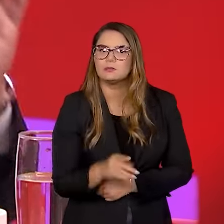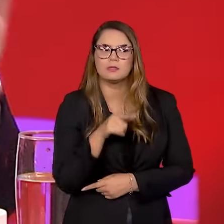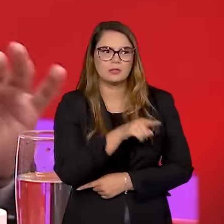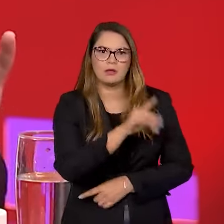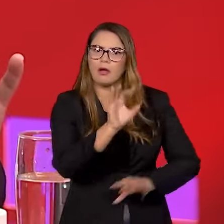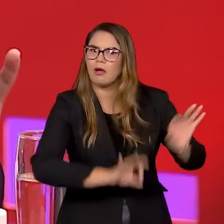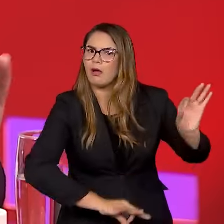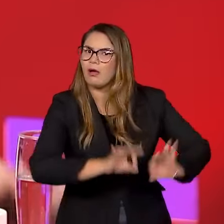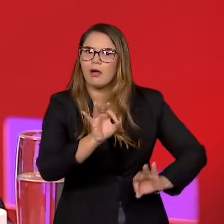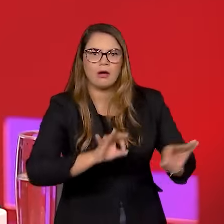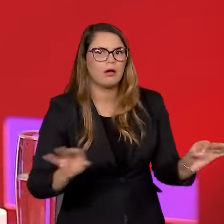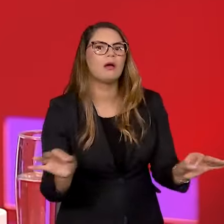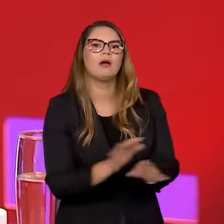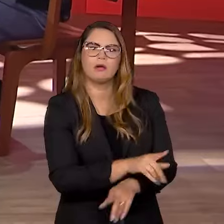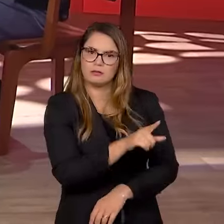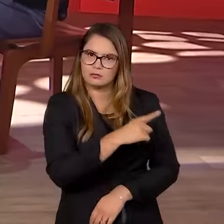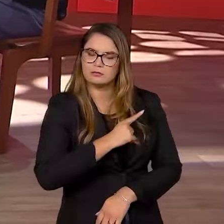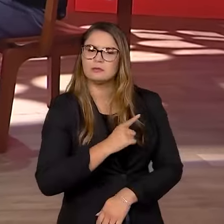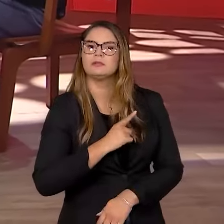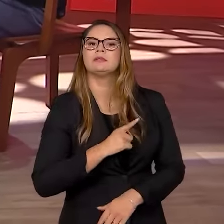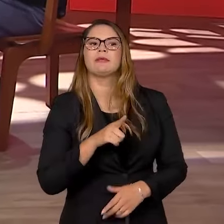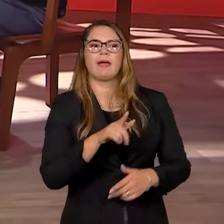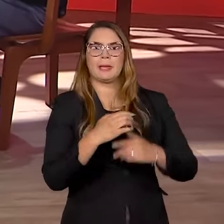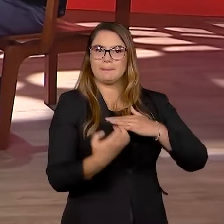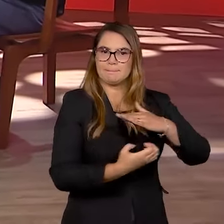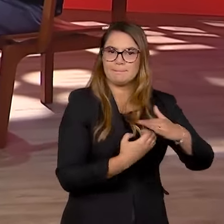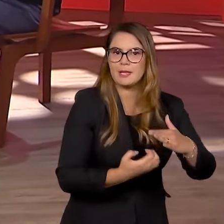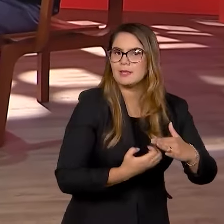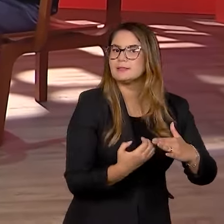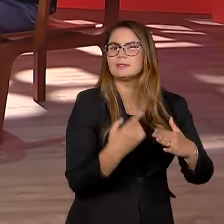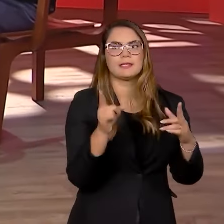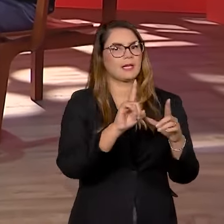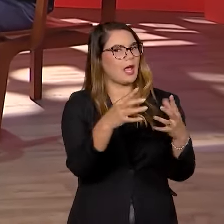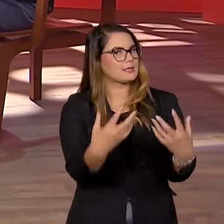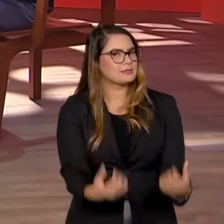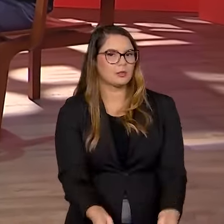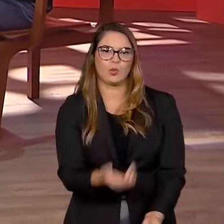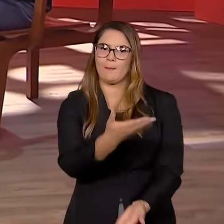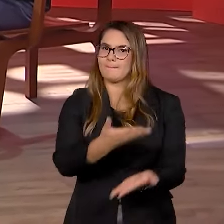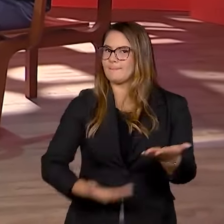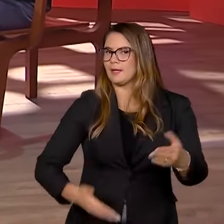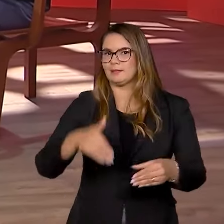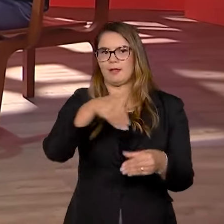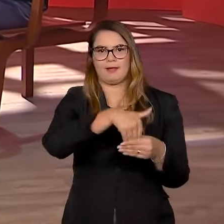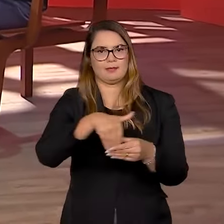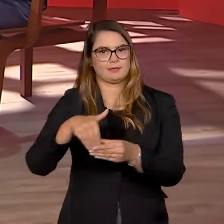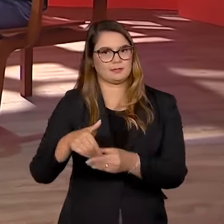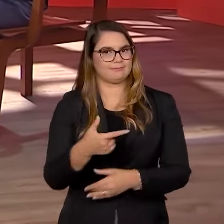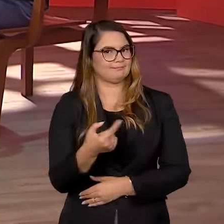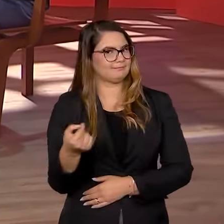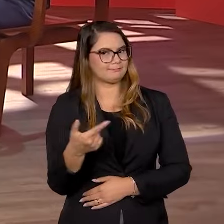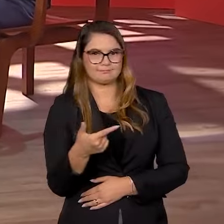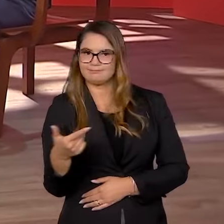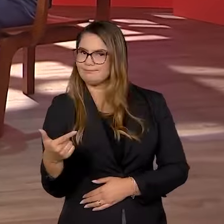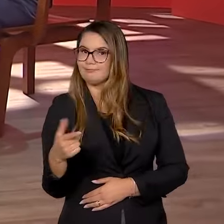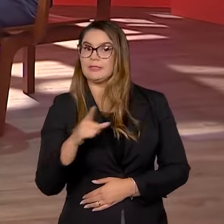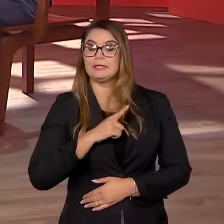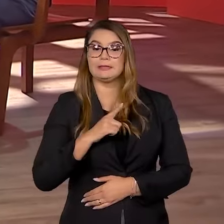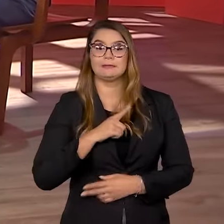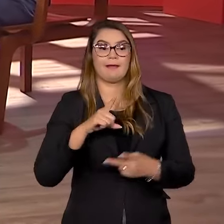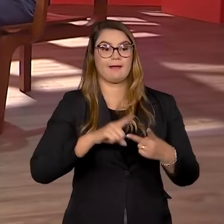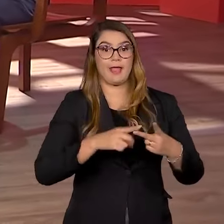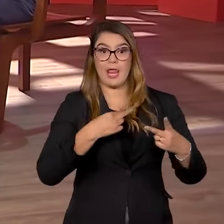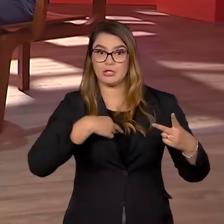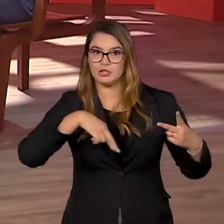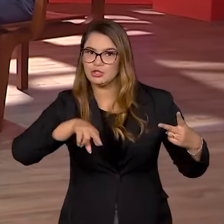extremamente organizados. Eles têm um braço empresarial que não aceitou a derrota eleitoral em 2022. Eles têm um braço